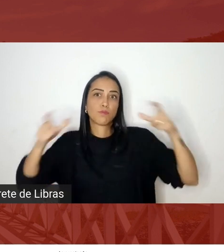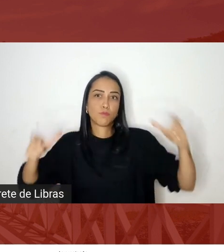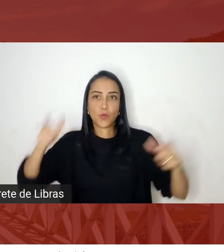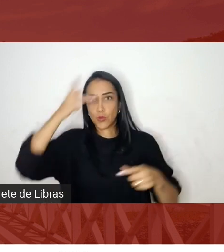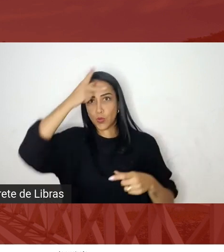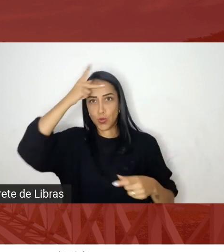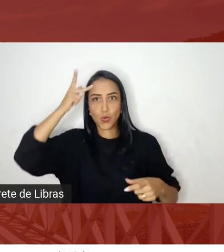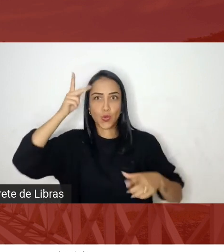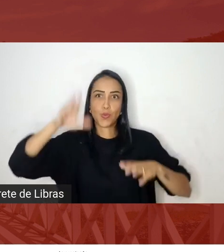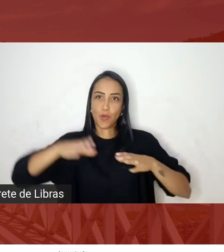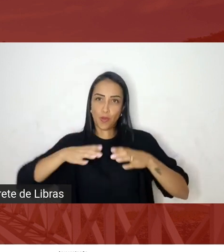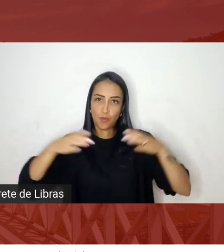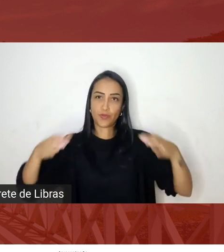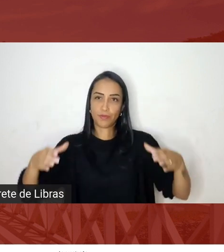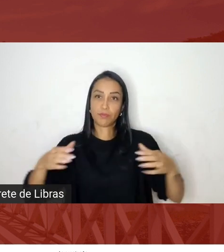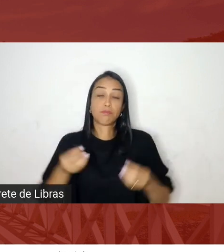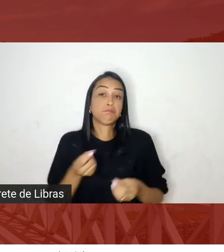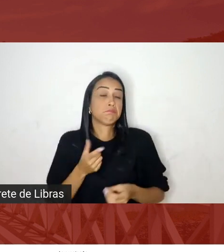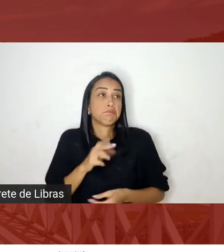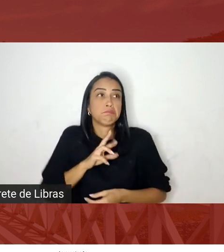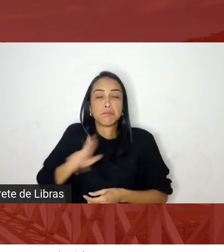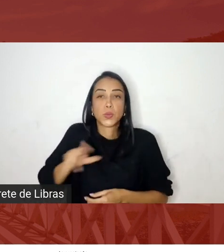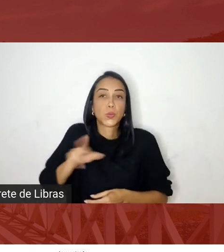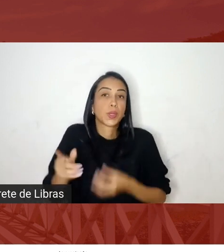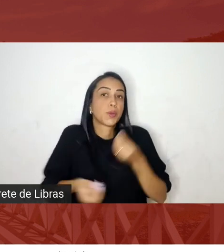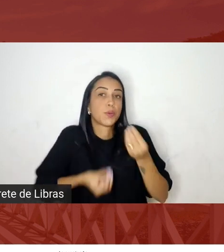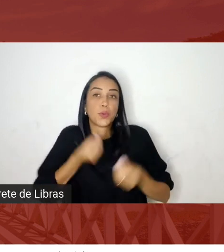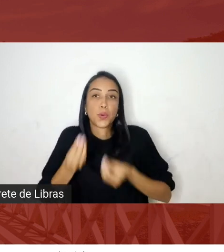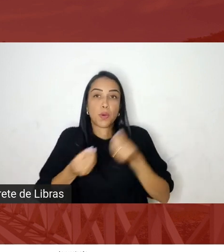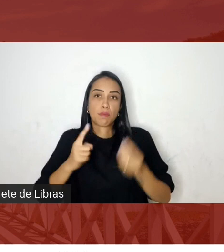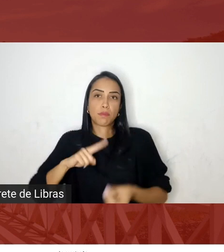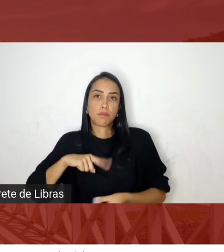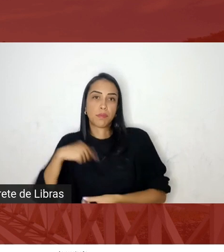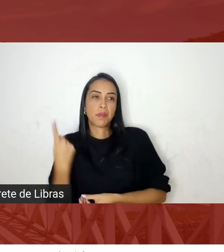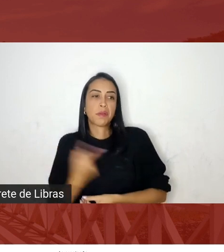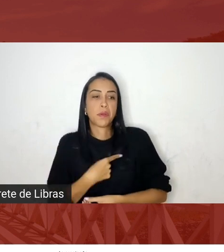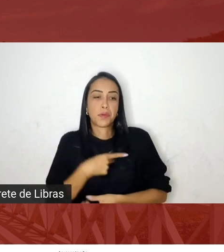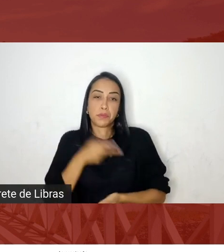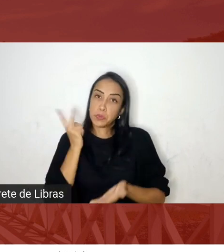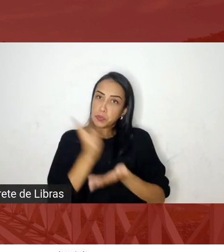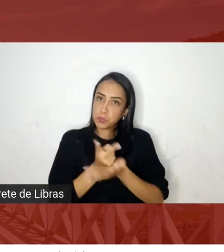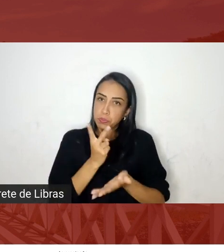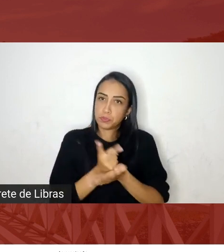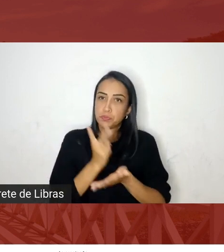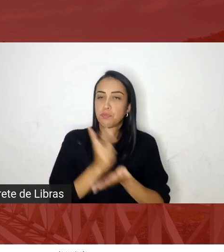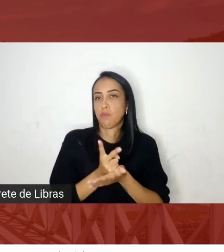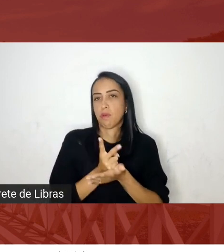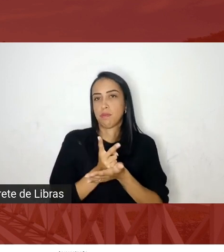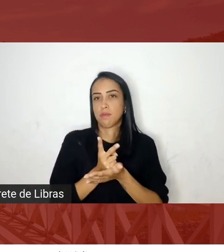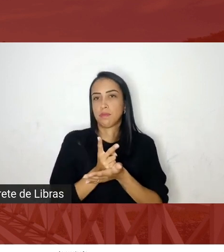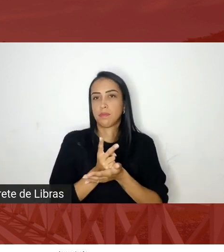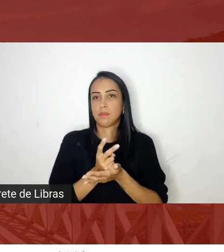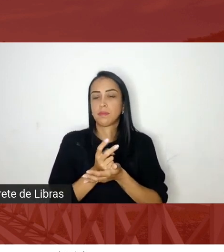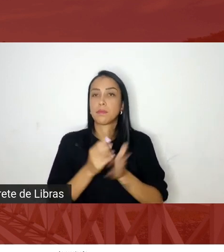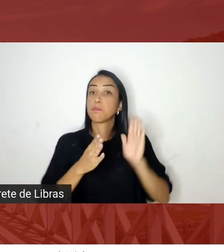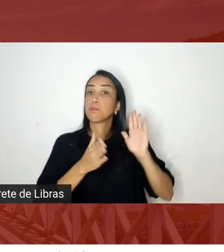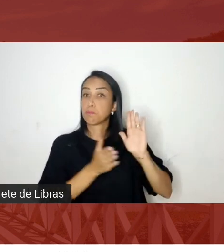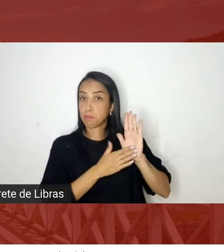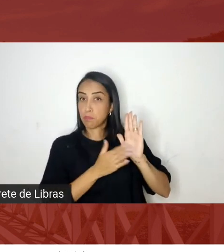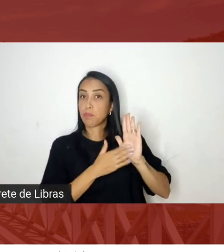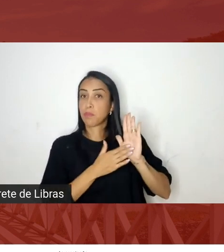não tem como nós insistirmos em propostas é